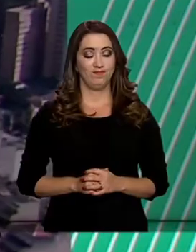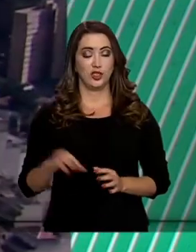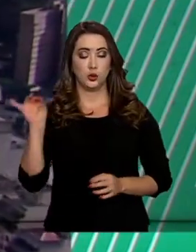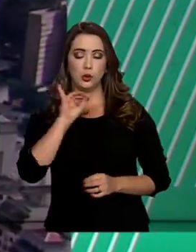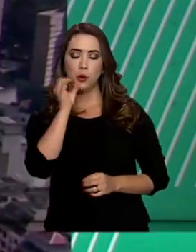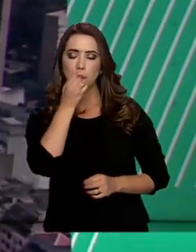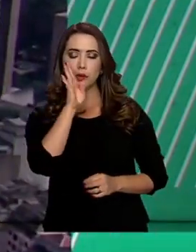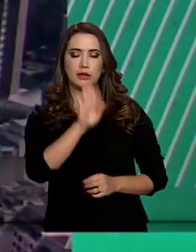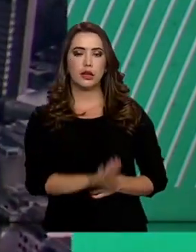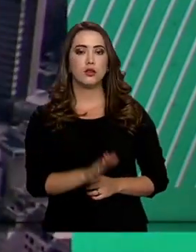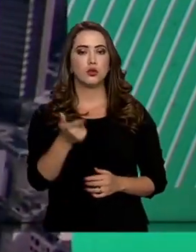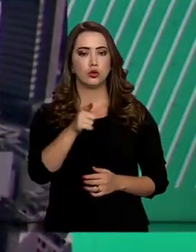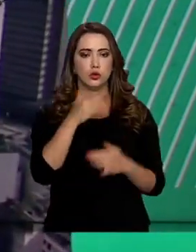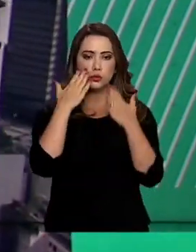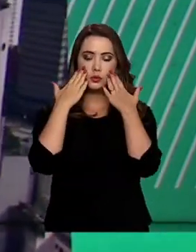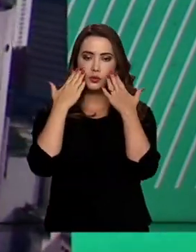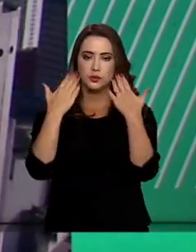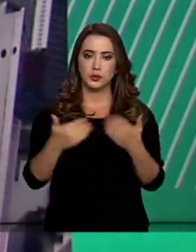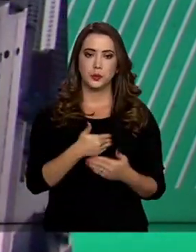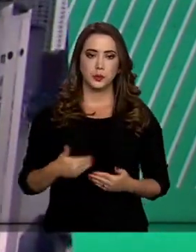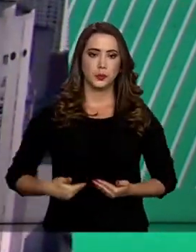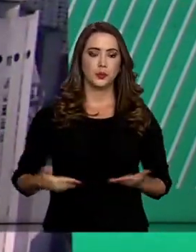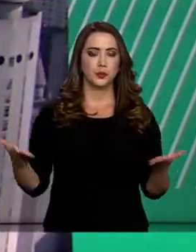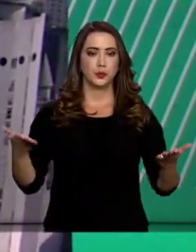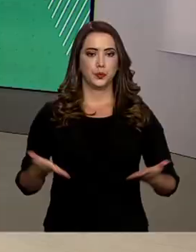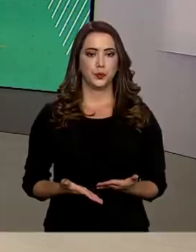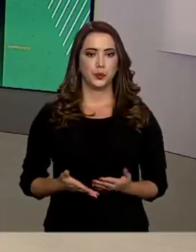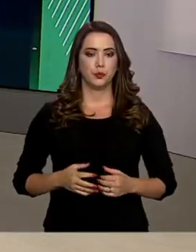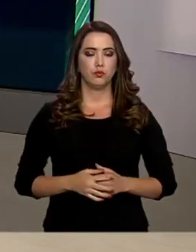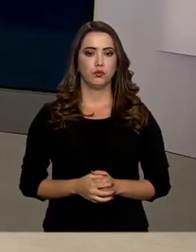Olá, boa tarde. Já está no ar mais um Governo Agora.